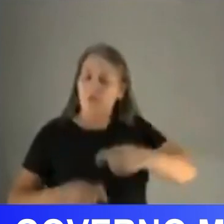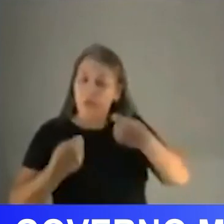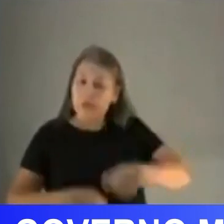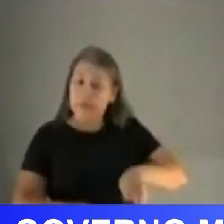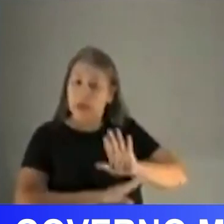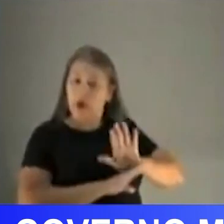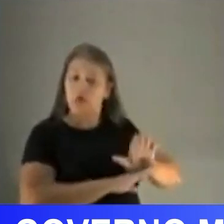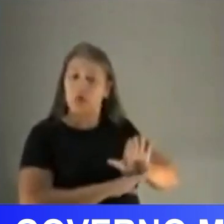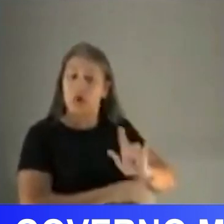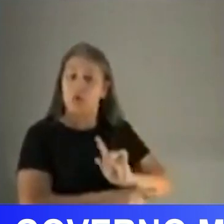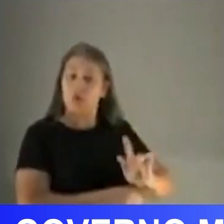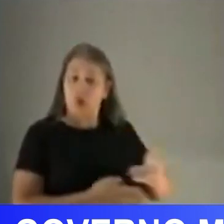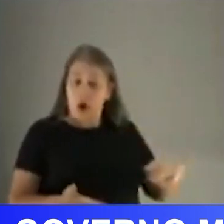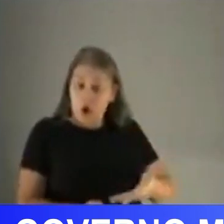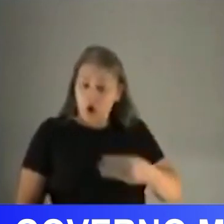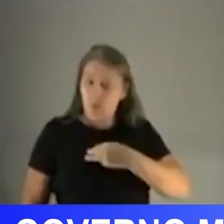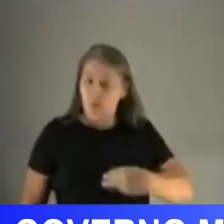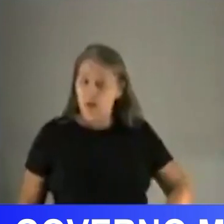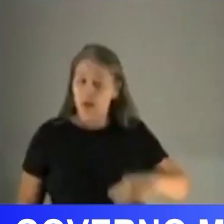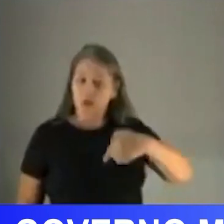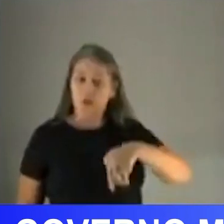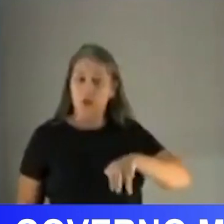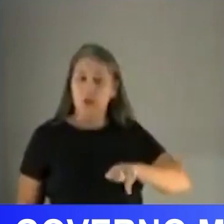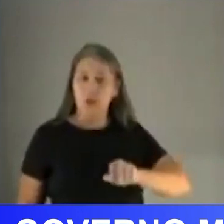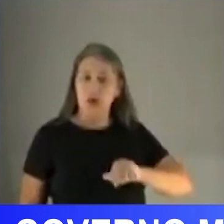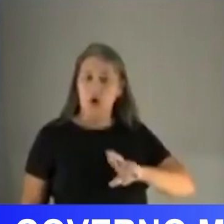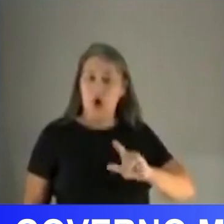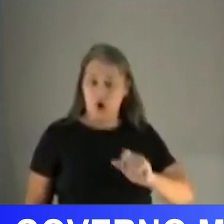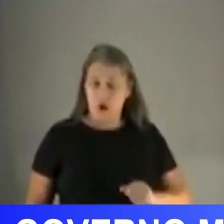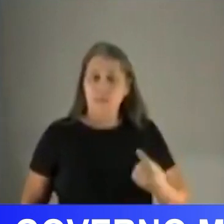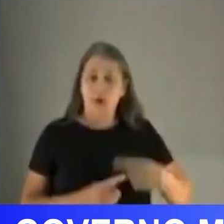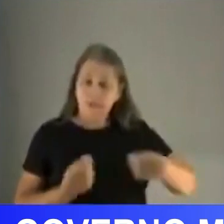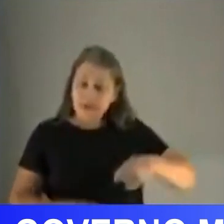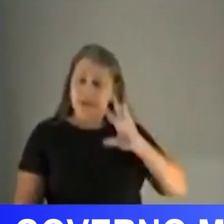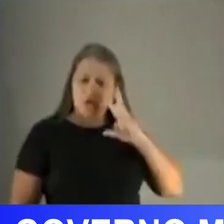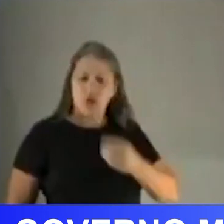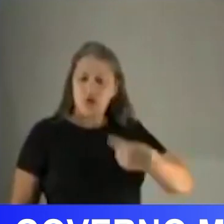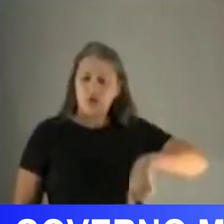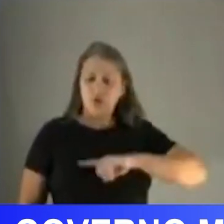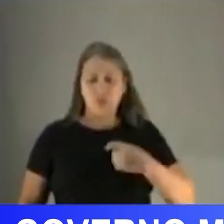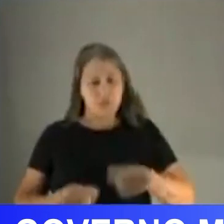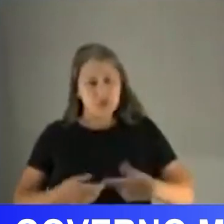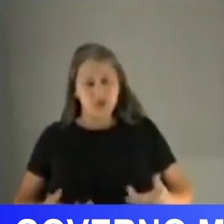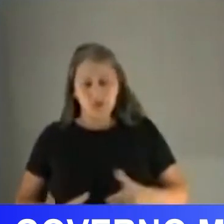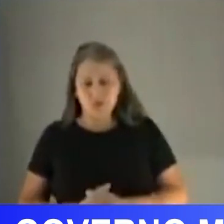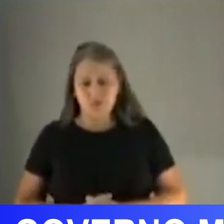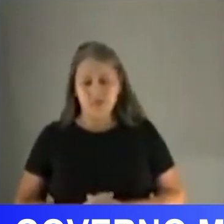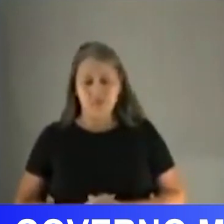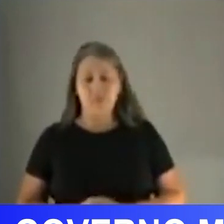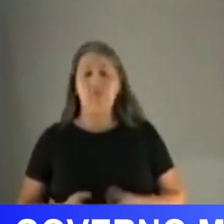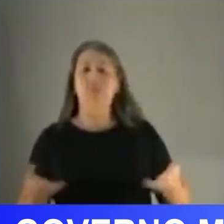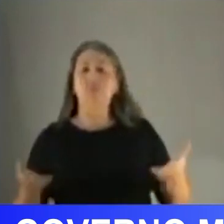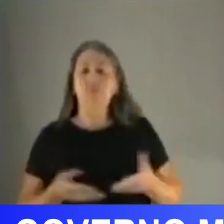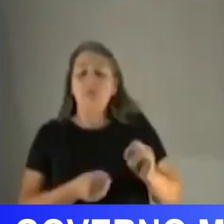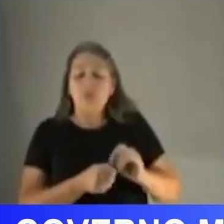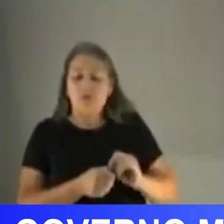momento é o ministro Queiroga, a conseguir os resultados que ele precisa, porque desses resultados dependemos todos nós. Então, ao invés de a